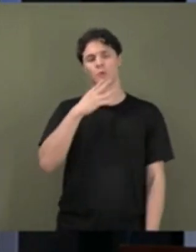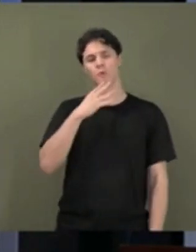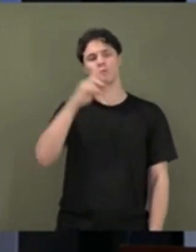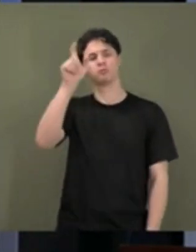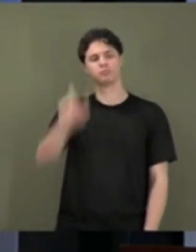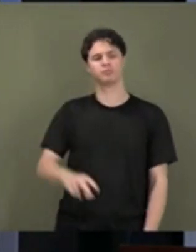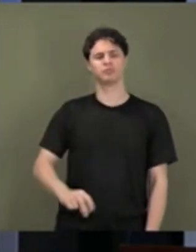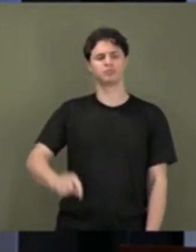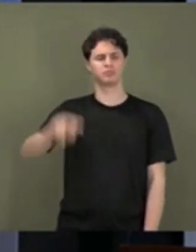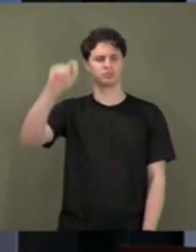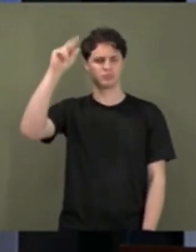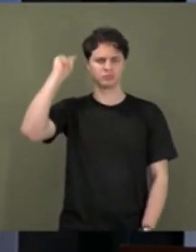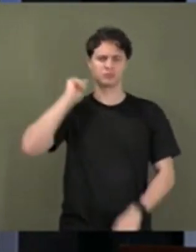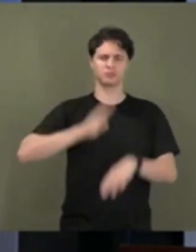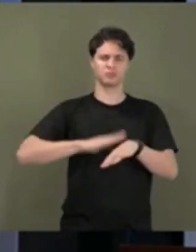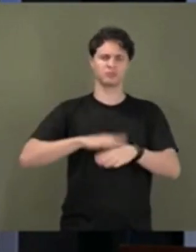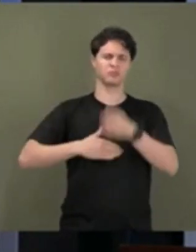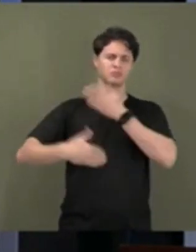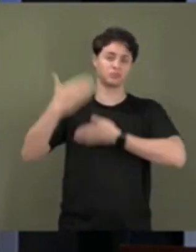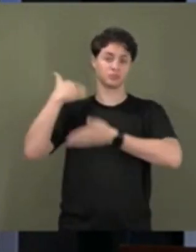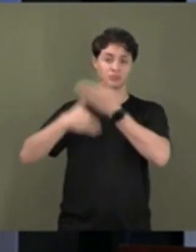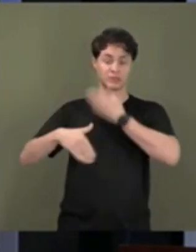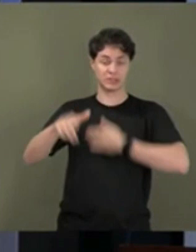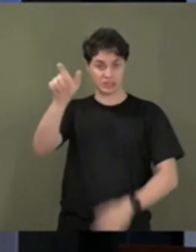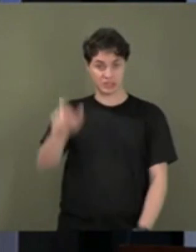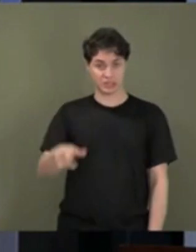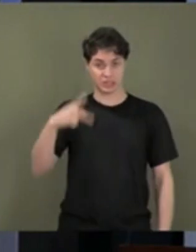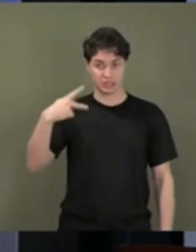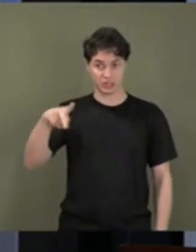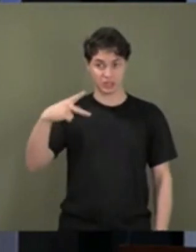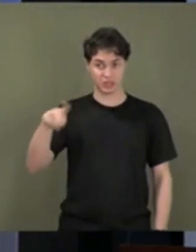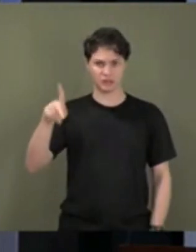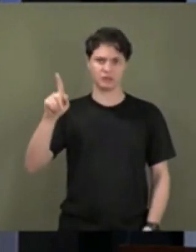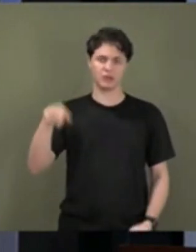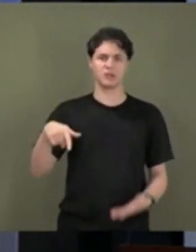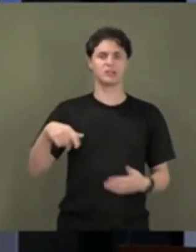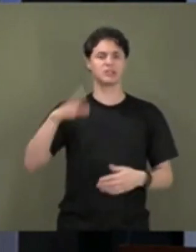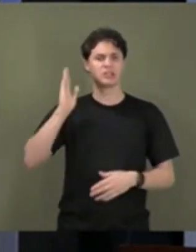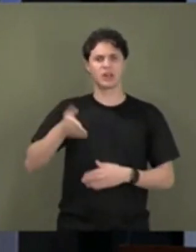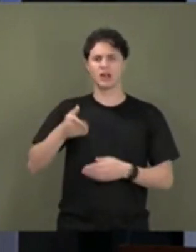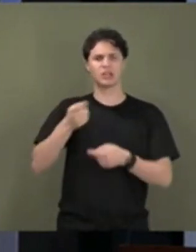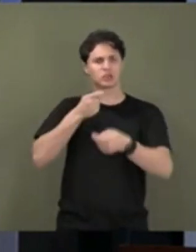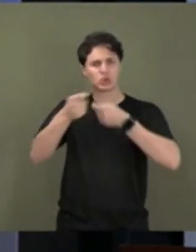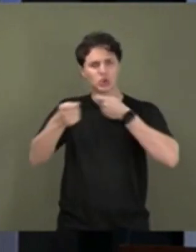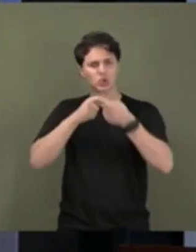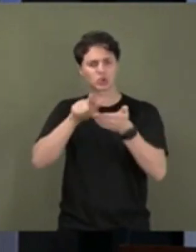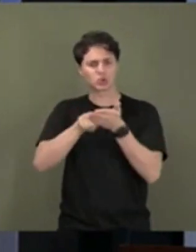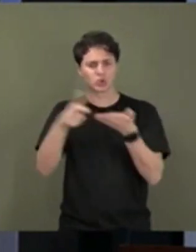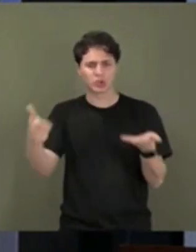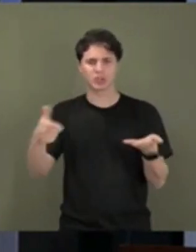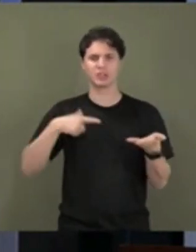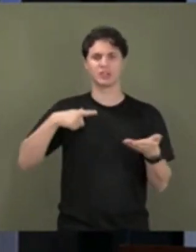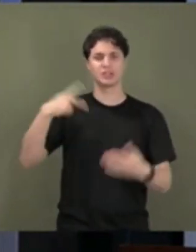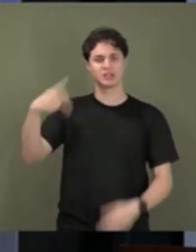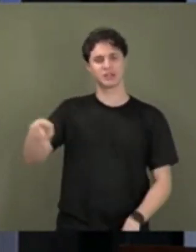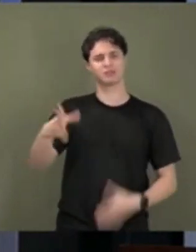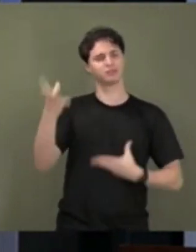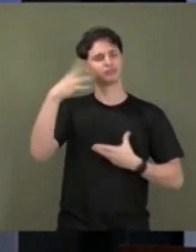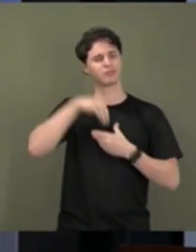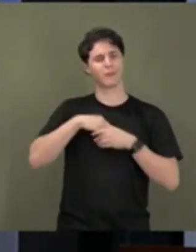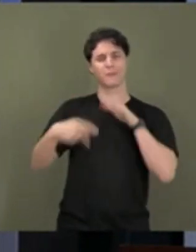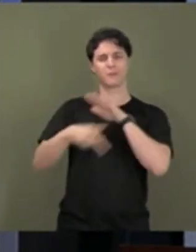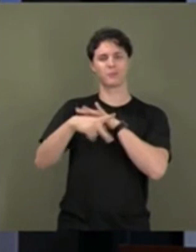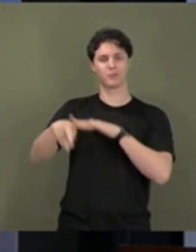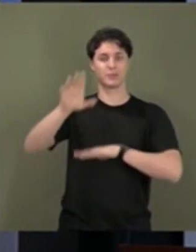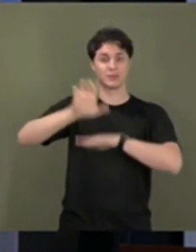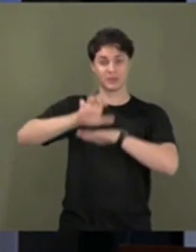desde a época em que ele praticava o jornalismo na sua essência lá no Estado